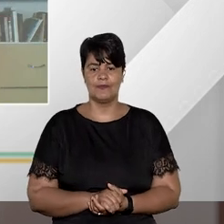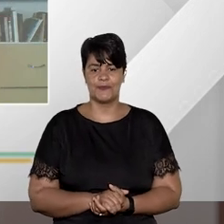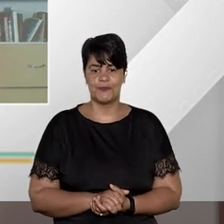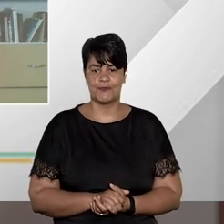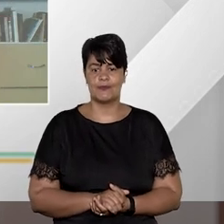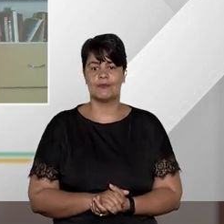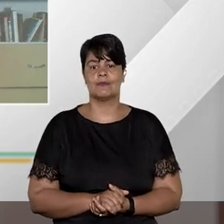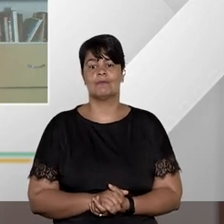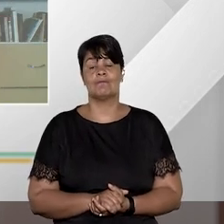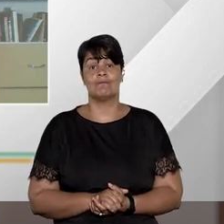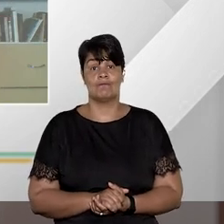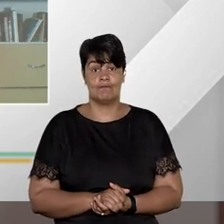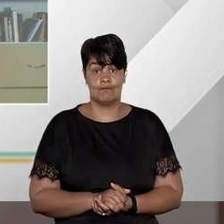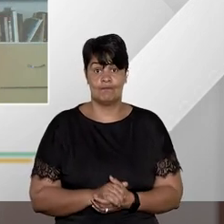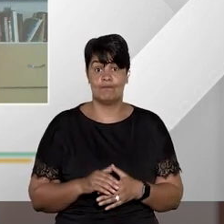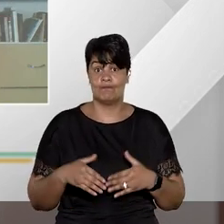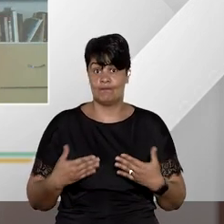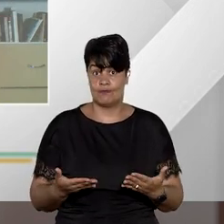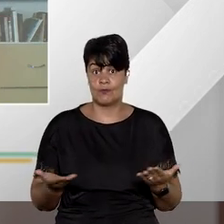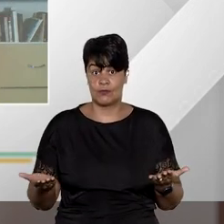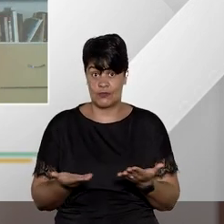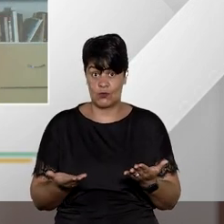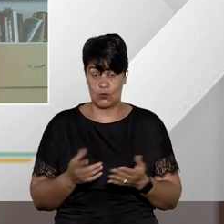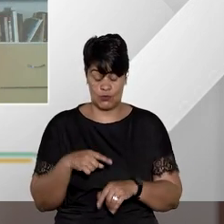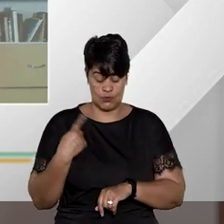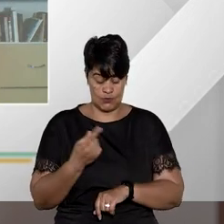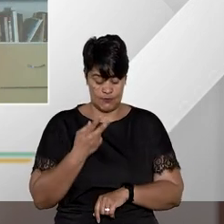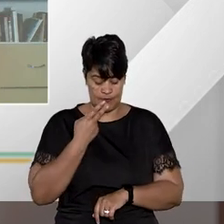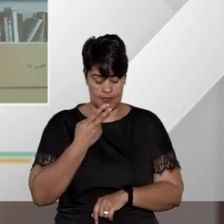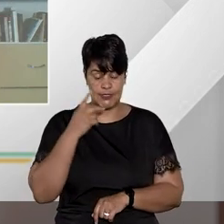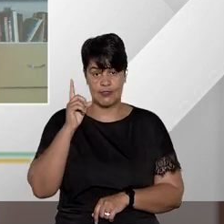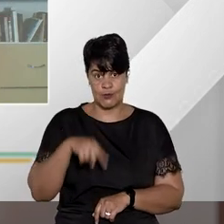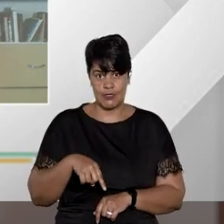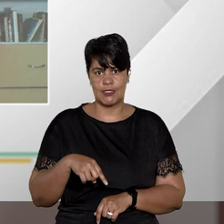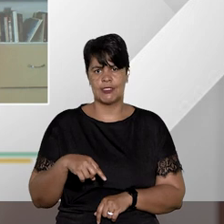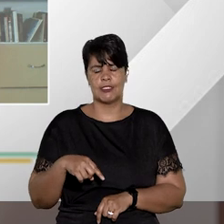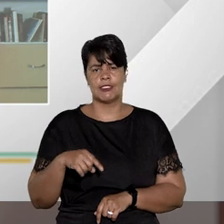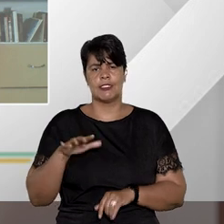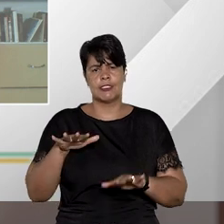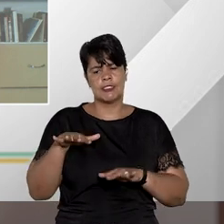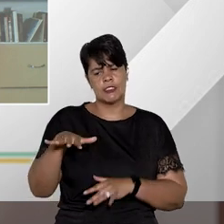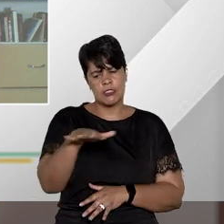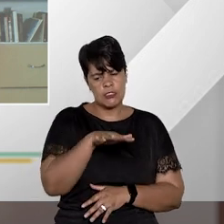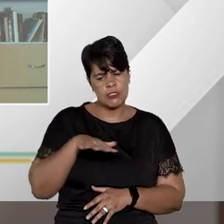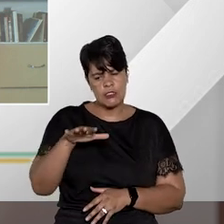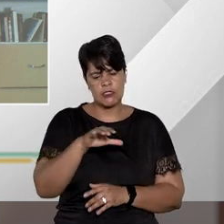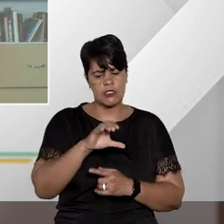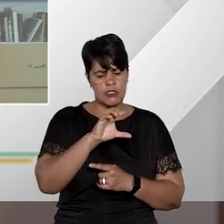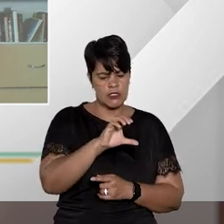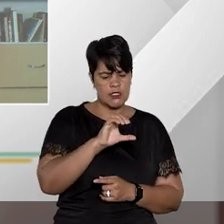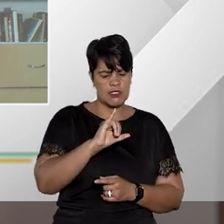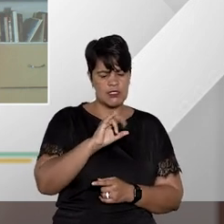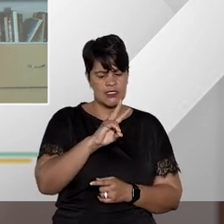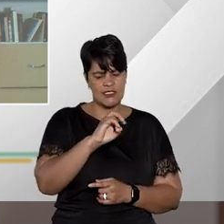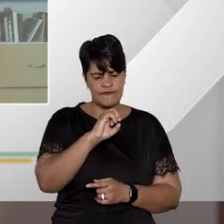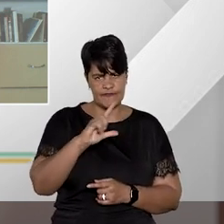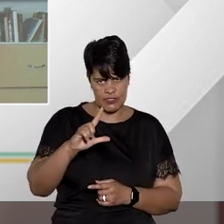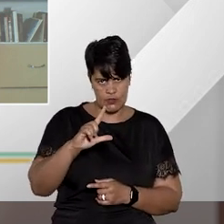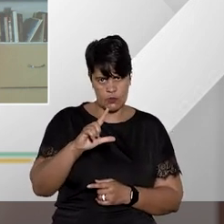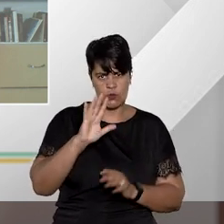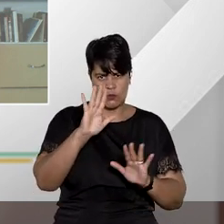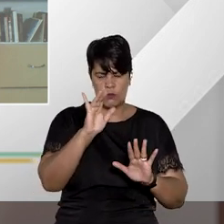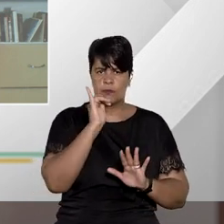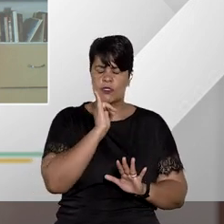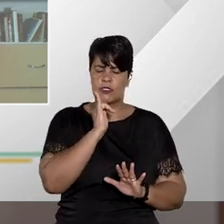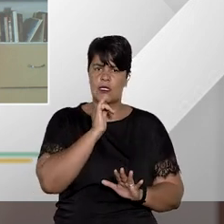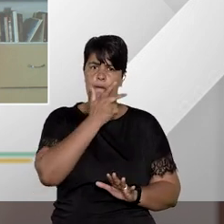a gente está falando até agora do âmbito penal do âmbito criminal mas doutor Aragonê no âmbito cível nós temos a prisão de devedor